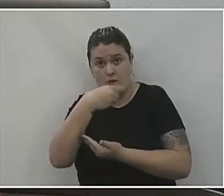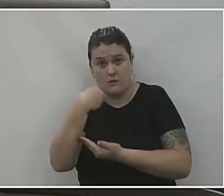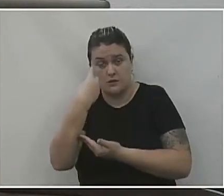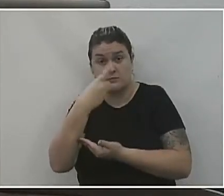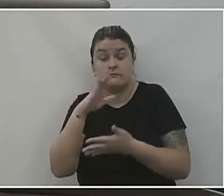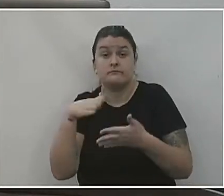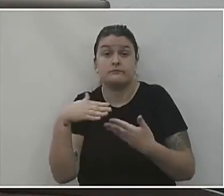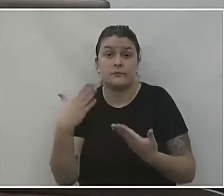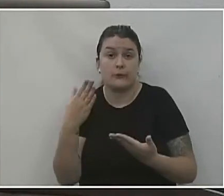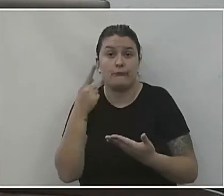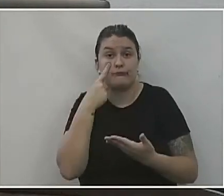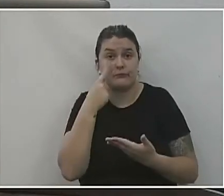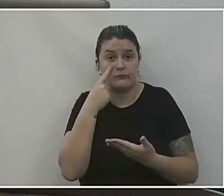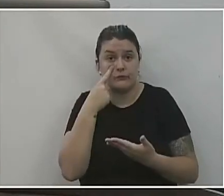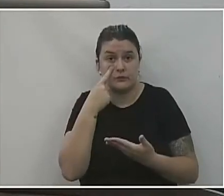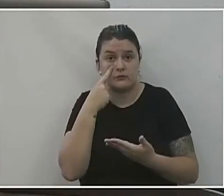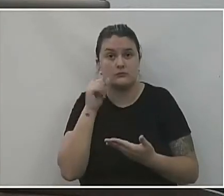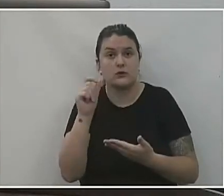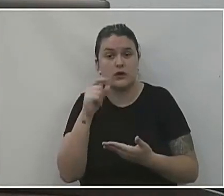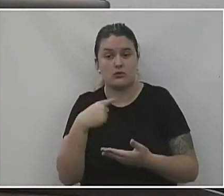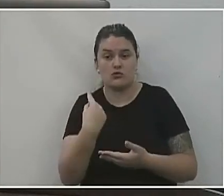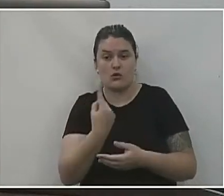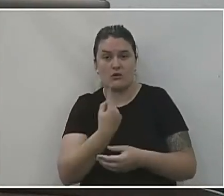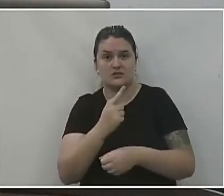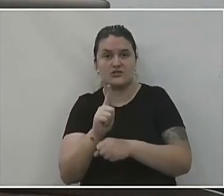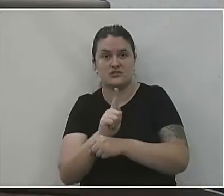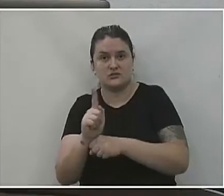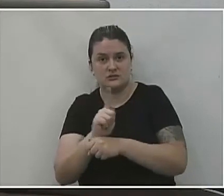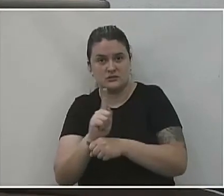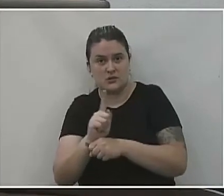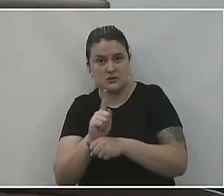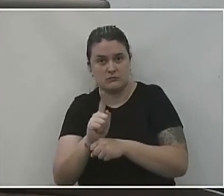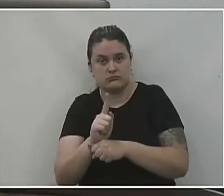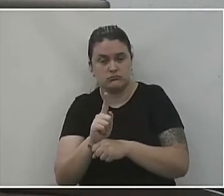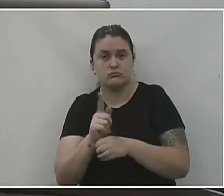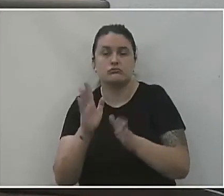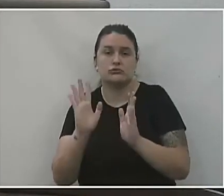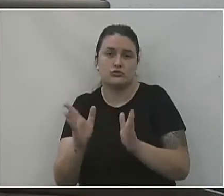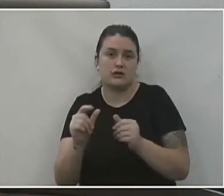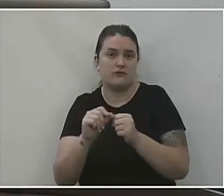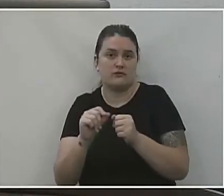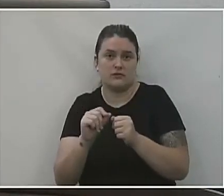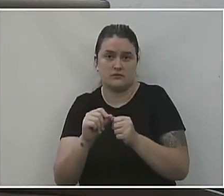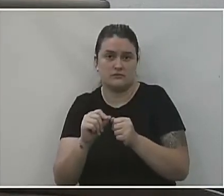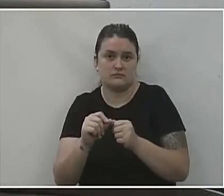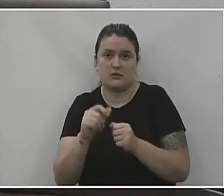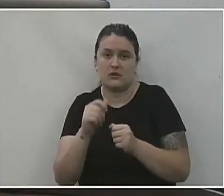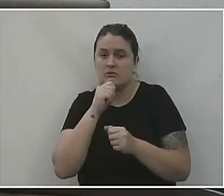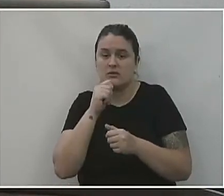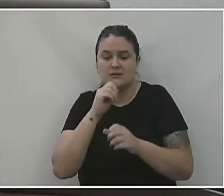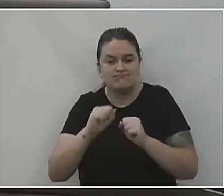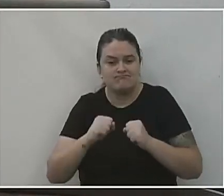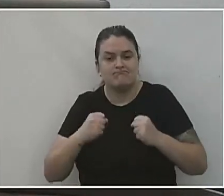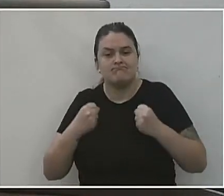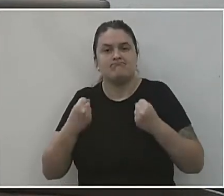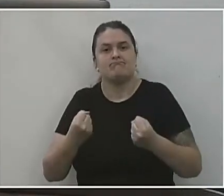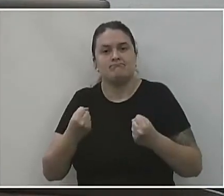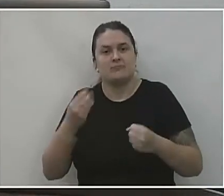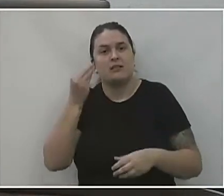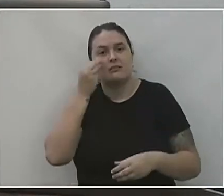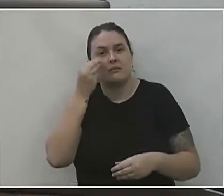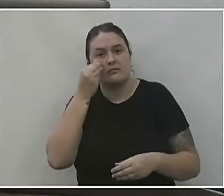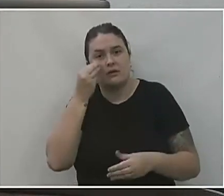Então, tudo que depende da nossa gestão de trazer esses médicos, a gente não tem medido esforços para